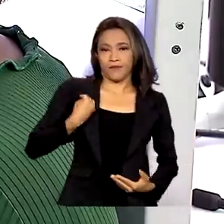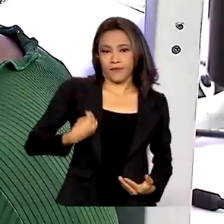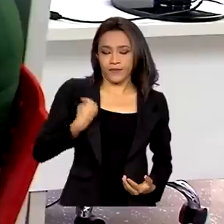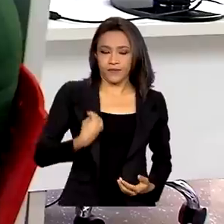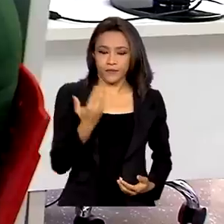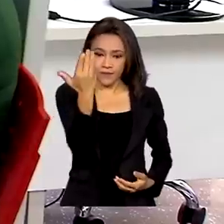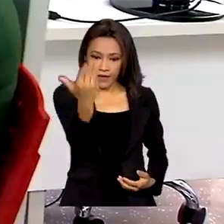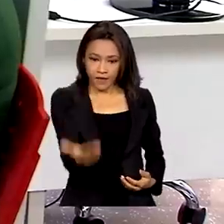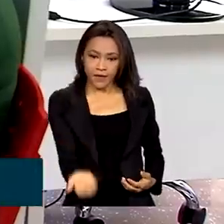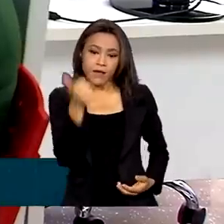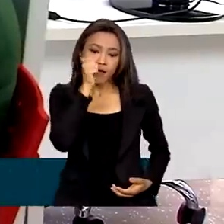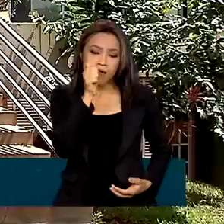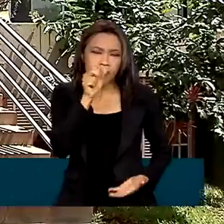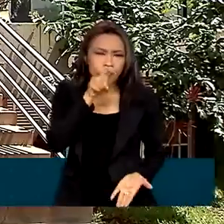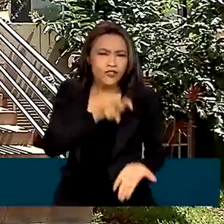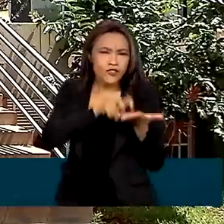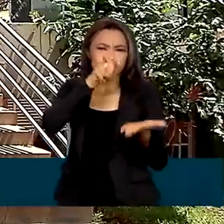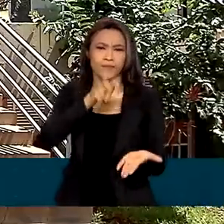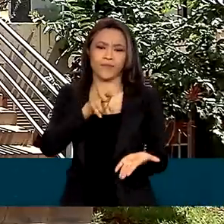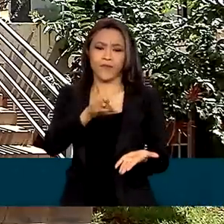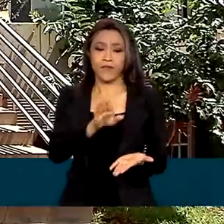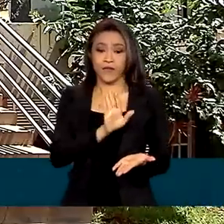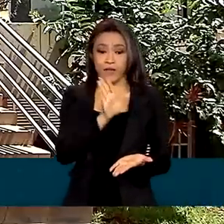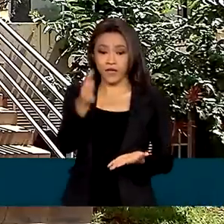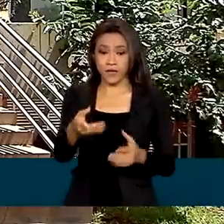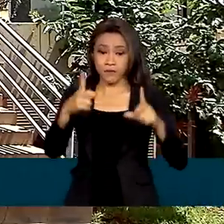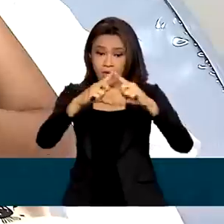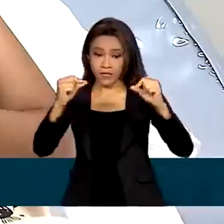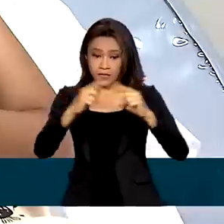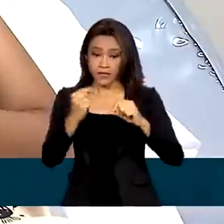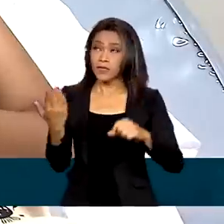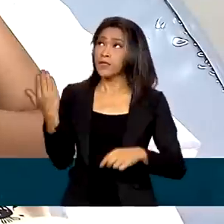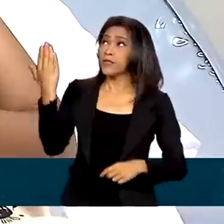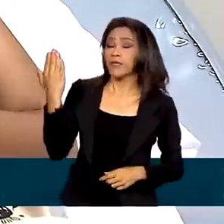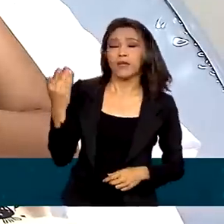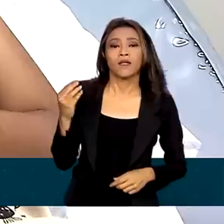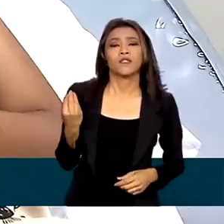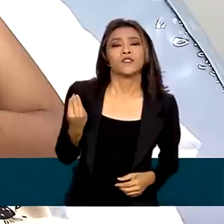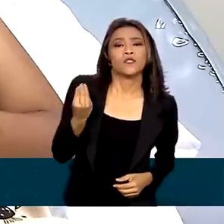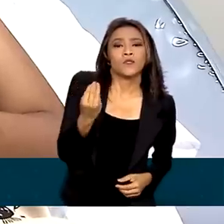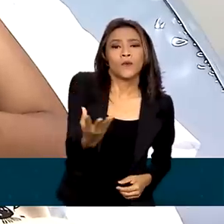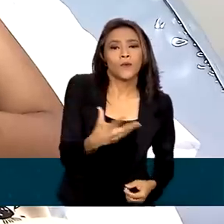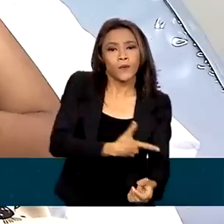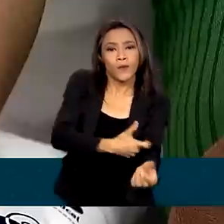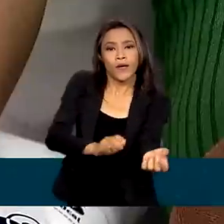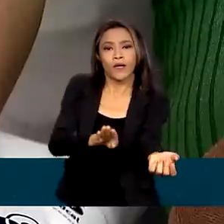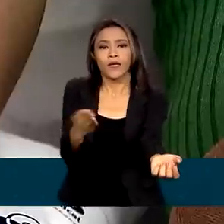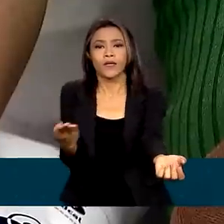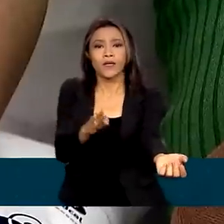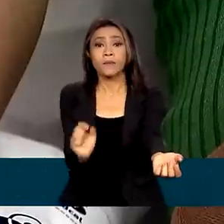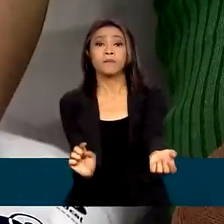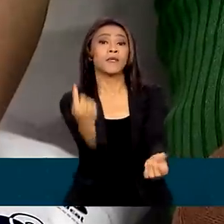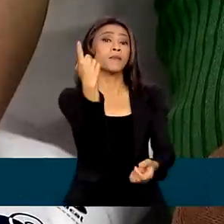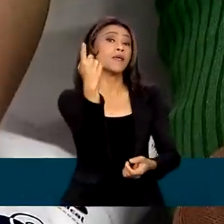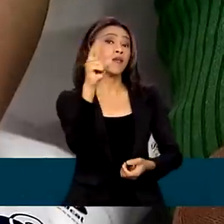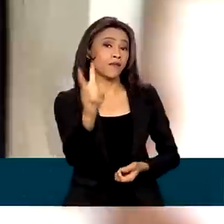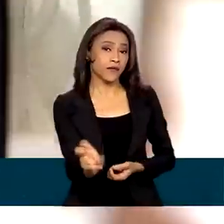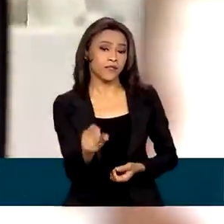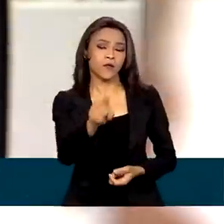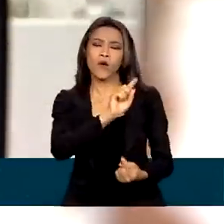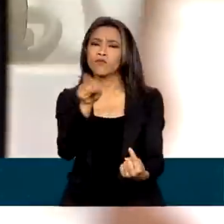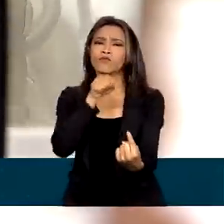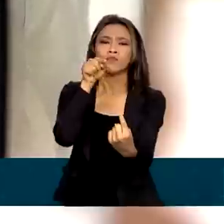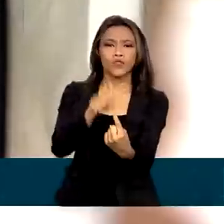Eduarda veio logo cedo ao Hemocentro de Brasília doar sangue pela primeira vez, uma de suas metas